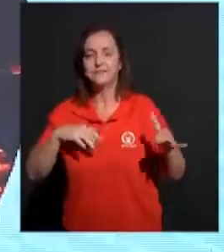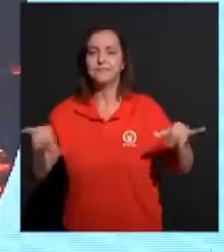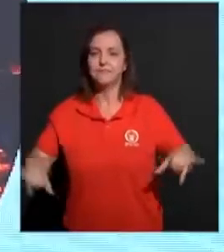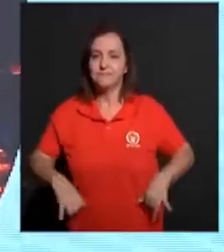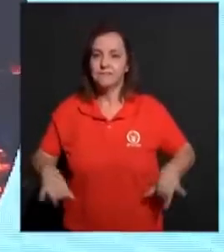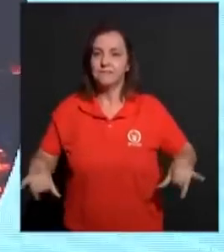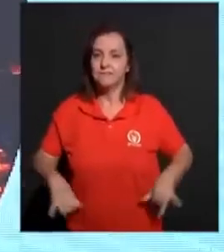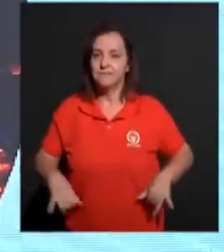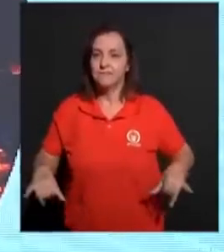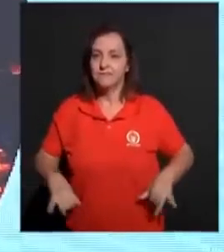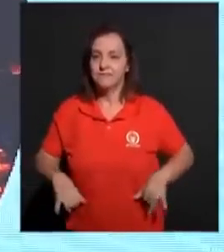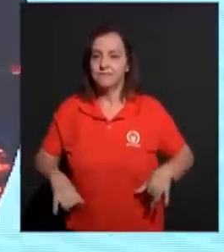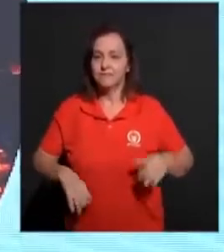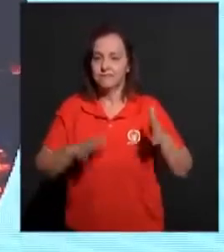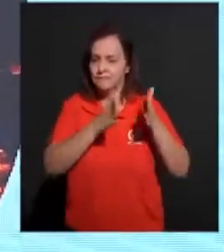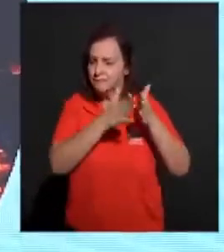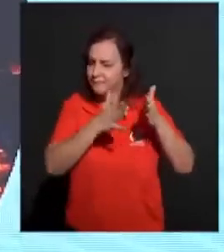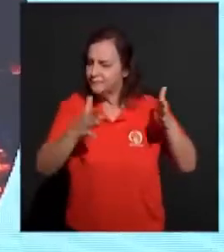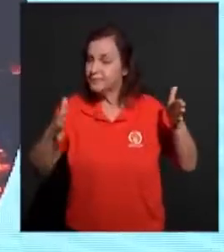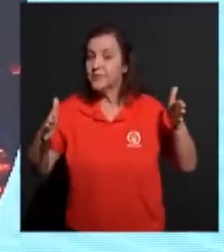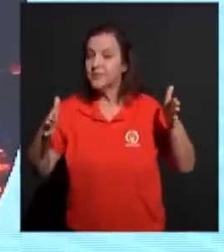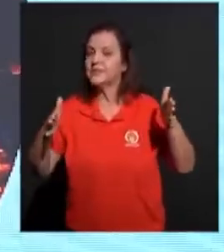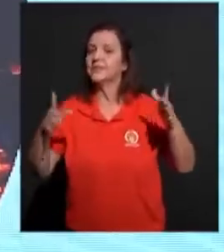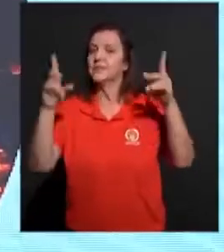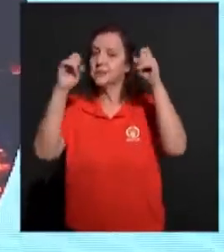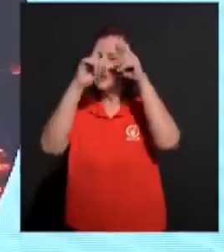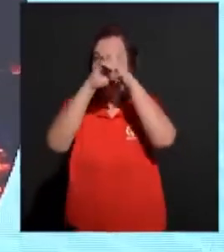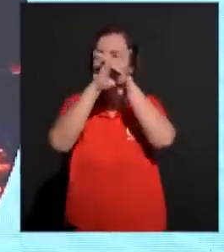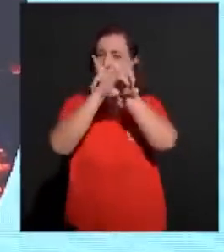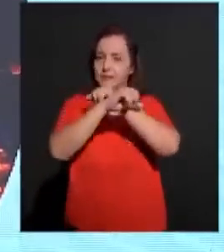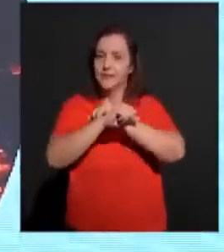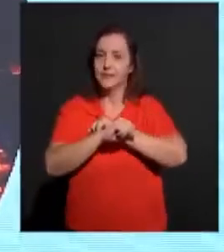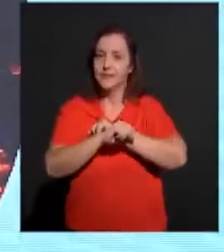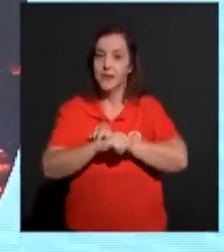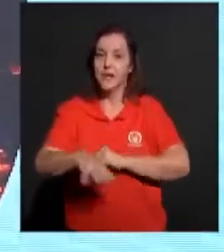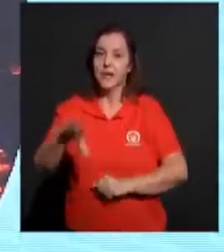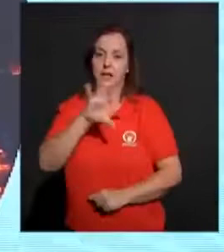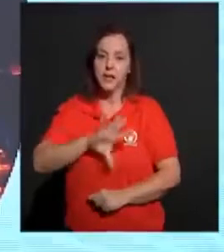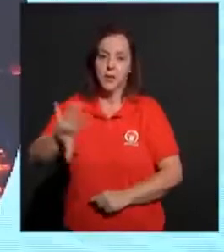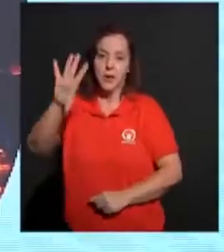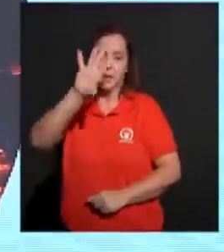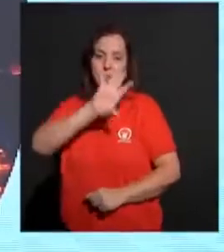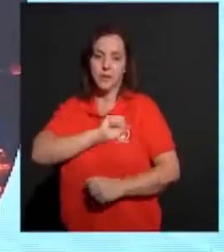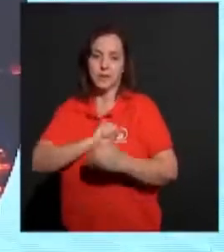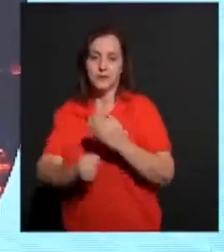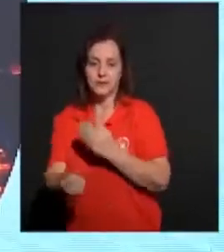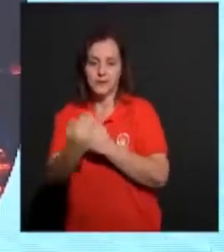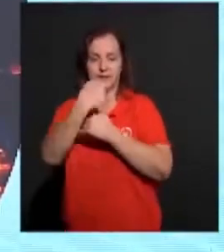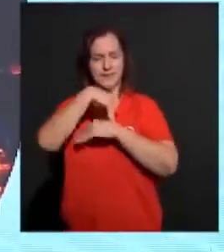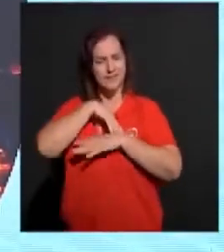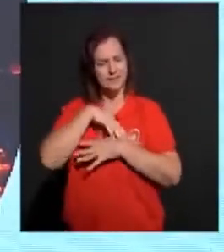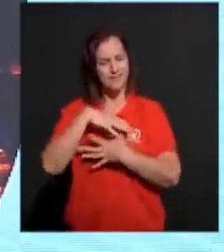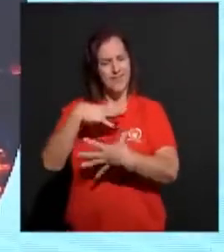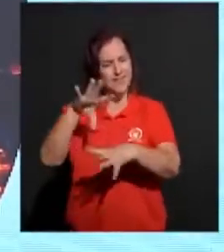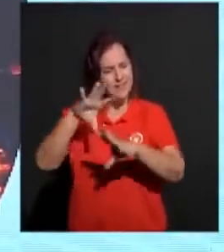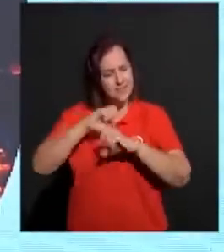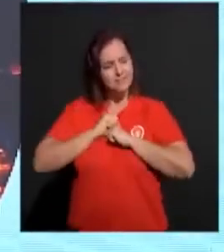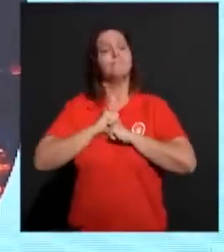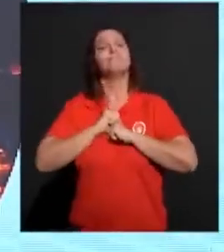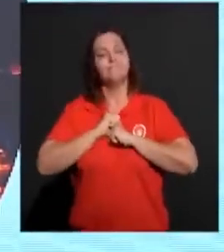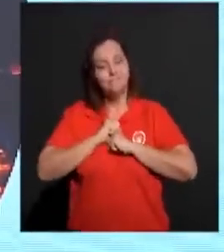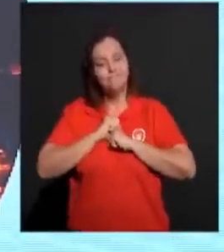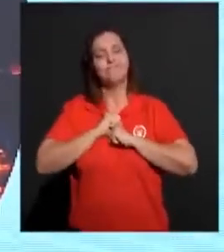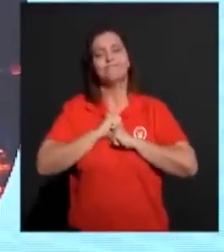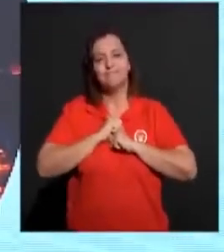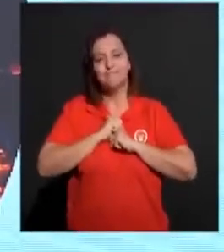Dias difíceis. E o amor, ele precisa permanecer nas nossas vidas. Mesmo que